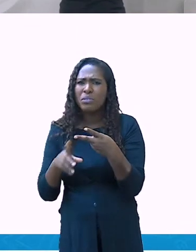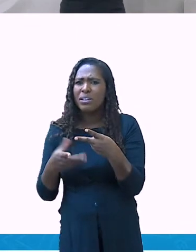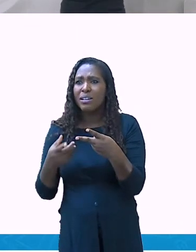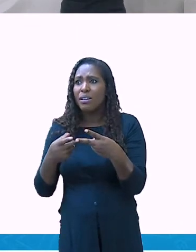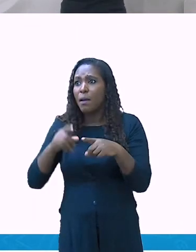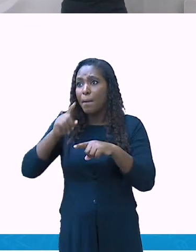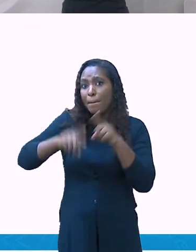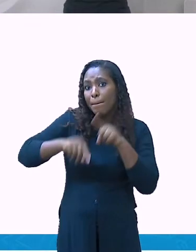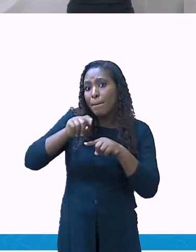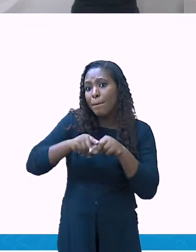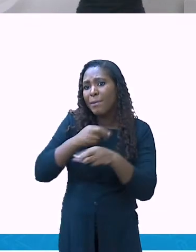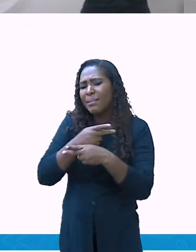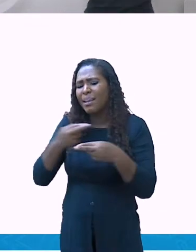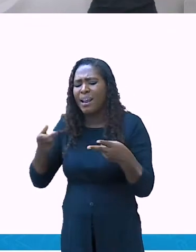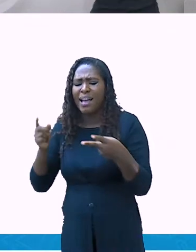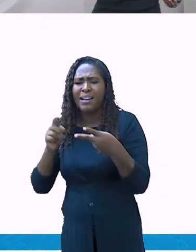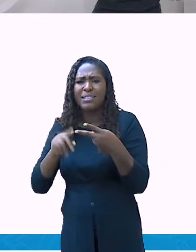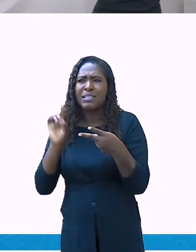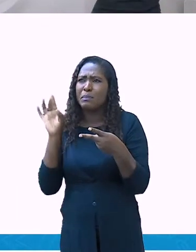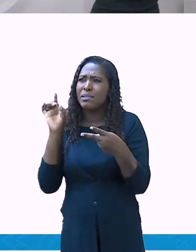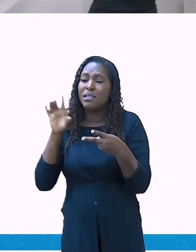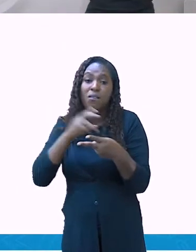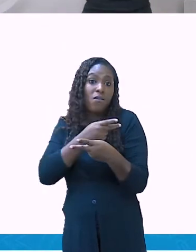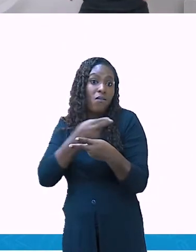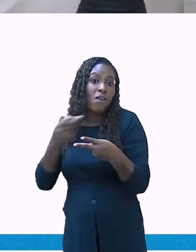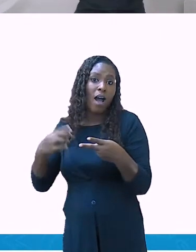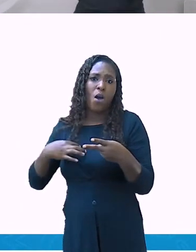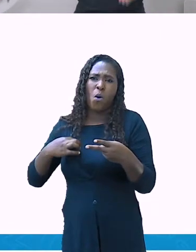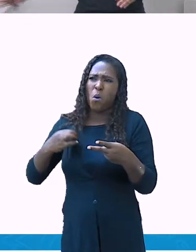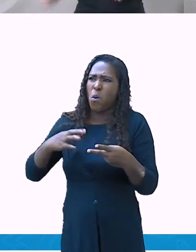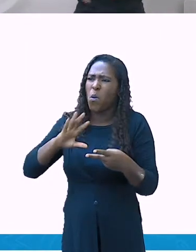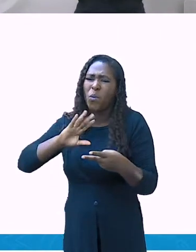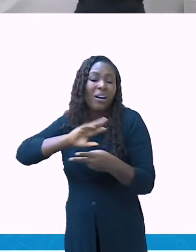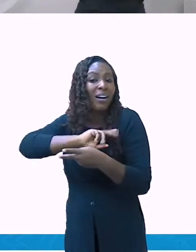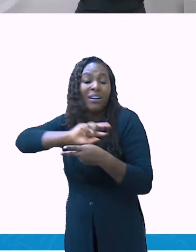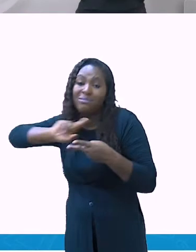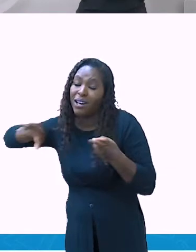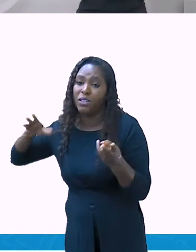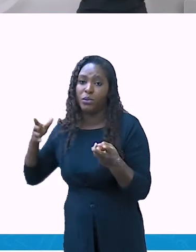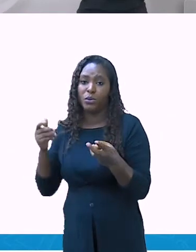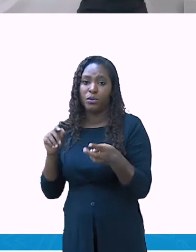mãos do rei, o que gerou riquezas para grandes navegações.